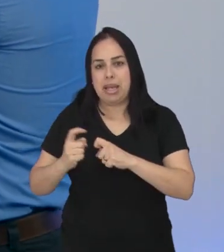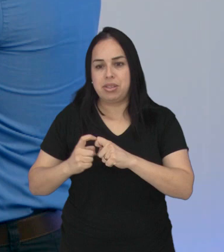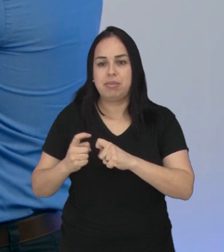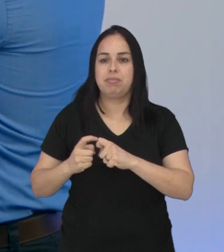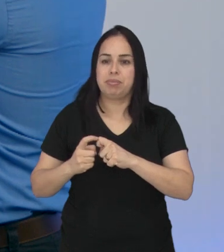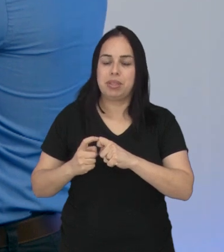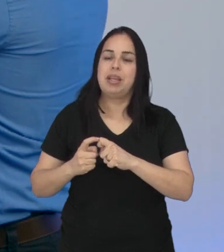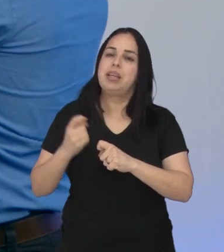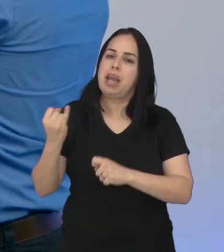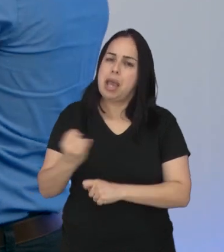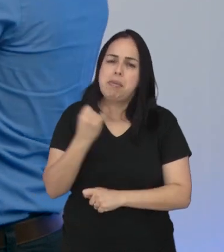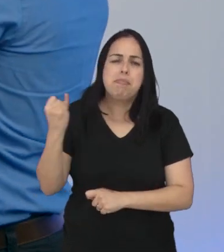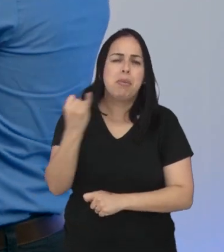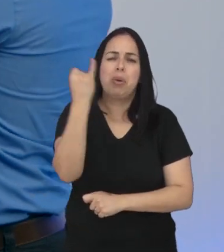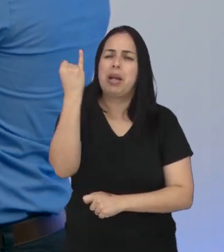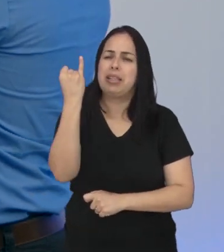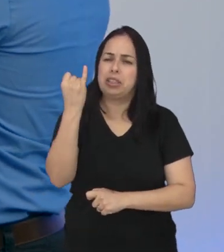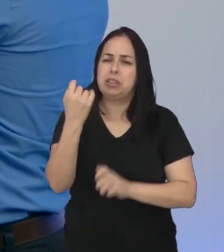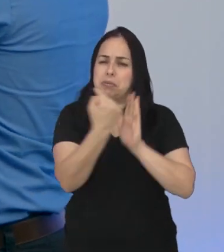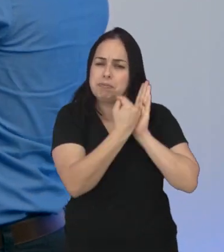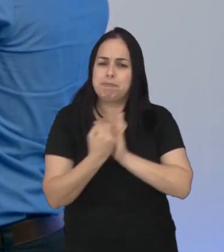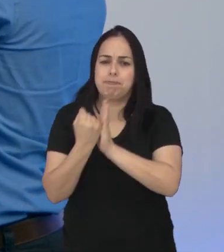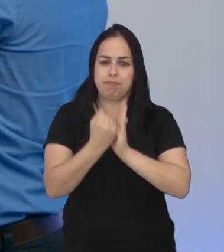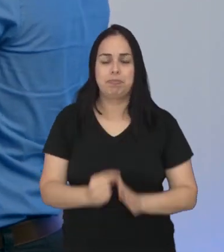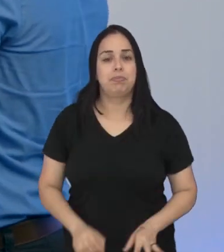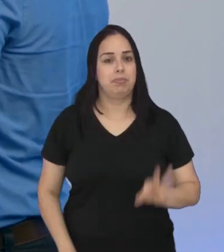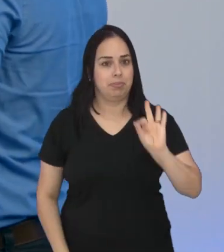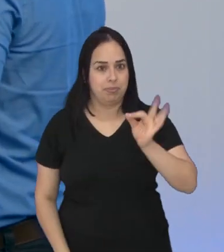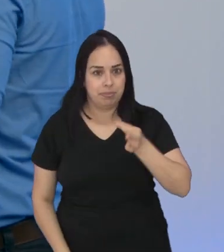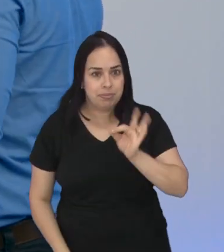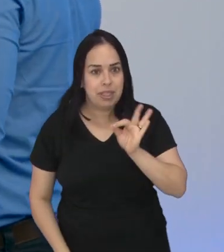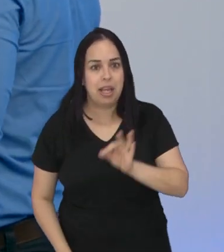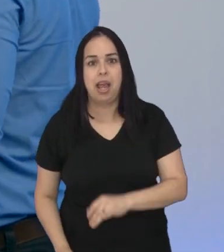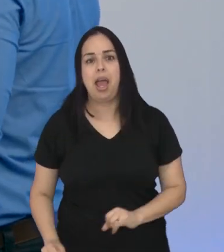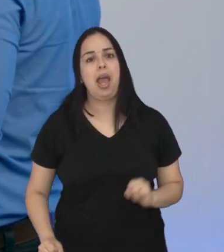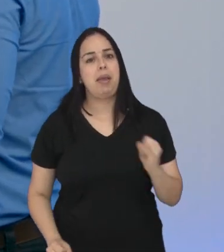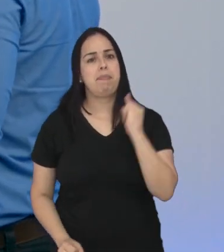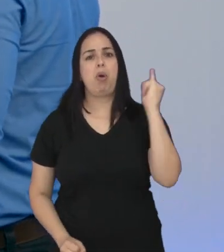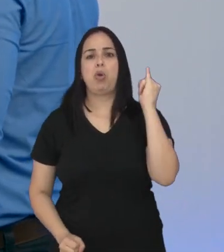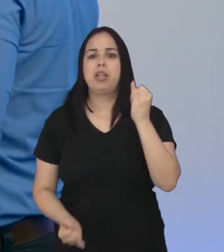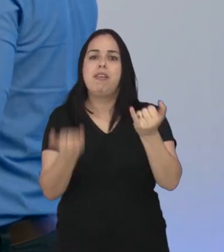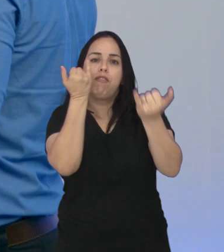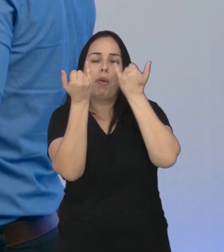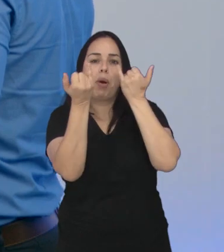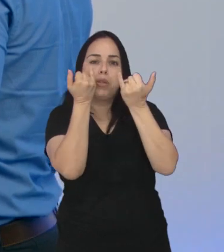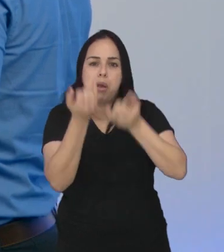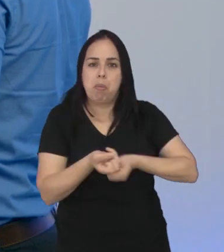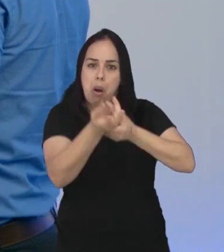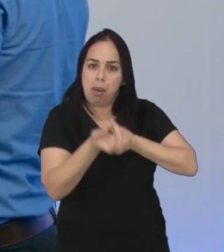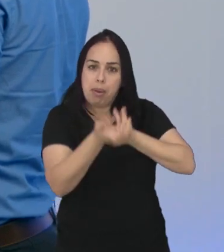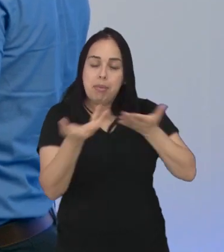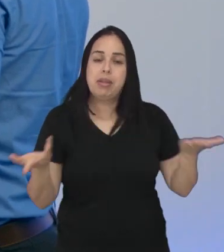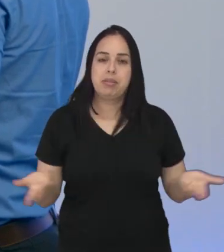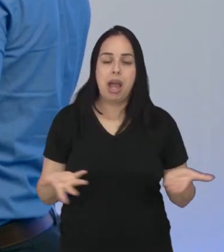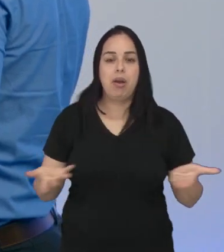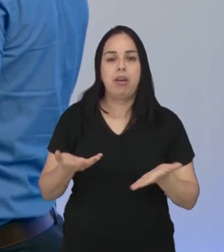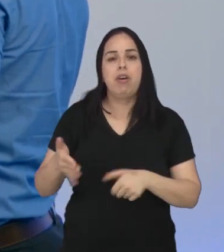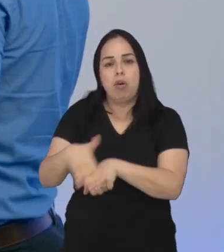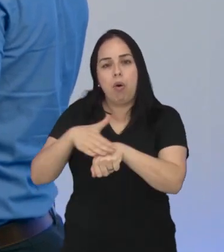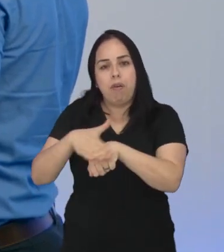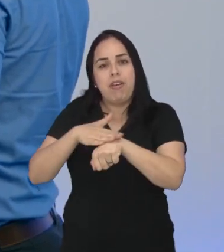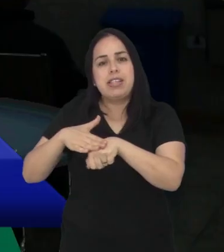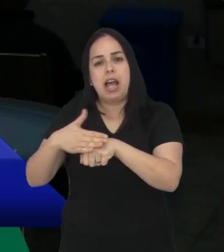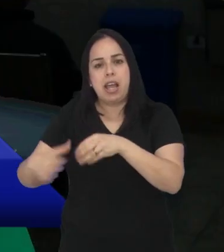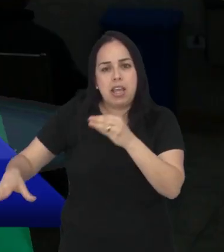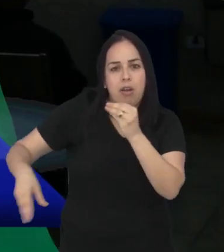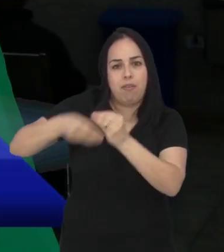médica, não é isso Vanessa? Fundamentais, importantíssimos esses exames, não são? É isso mesmo Guerra, é importantíssima essa informação que você acaba de